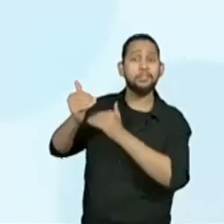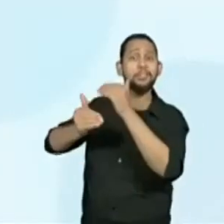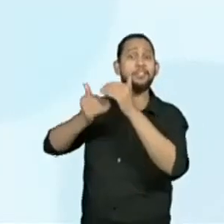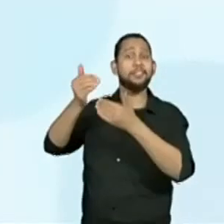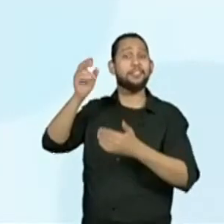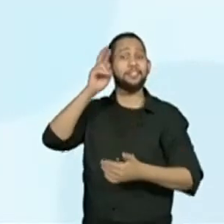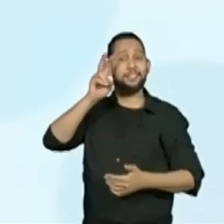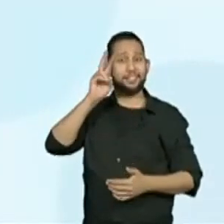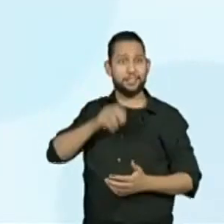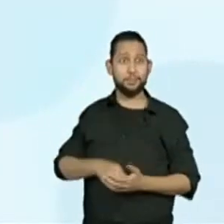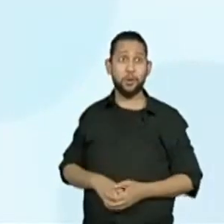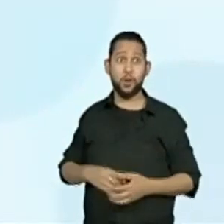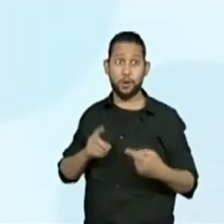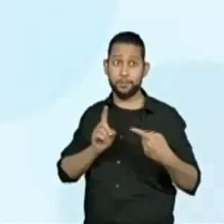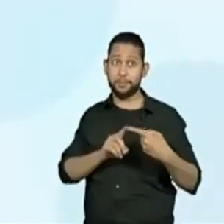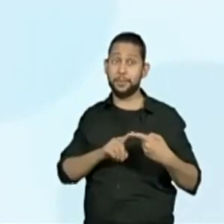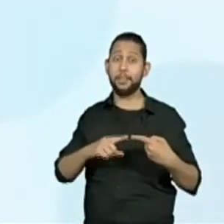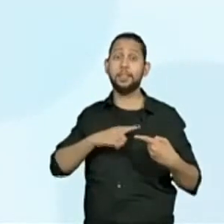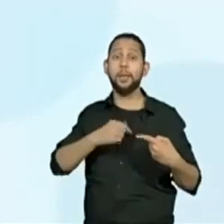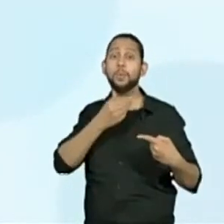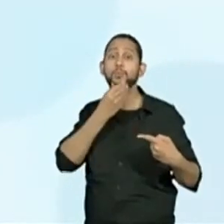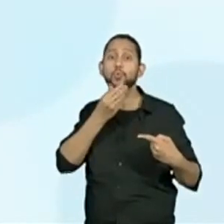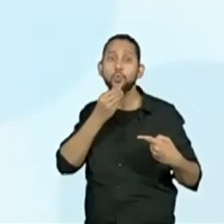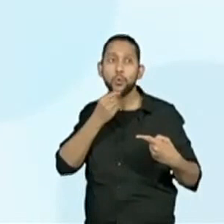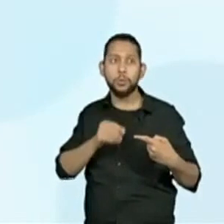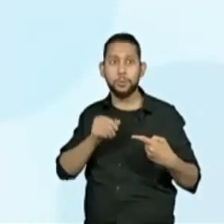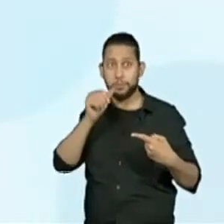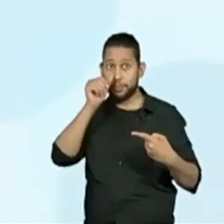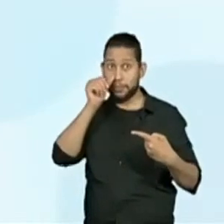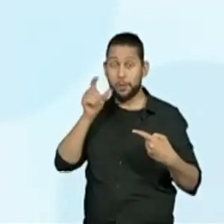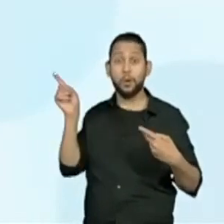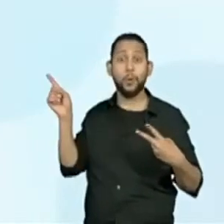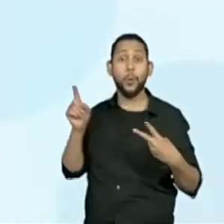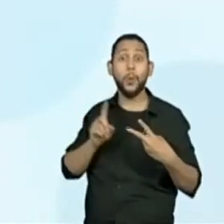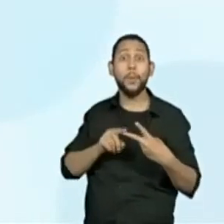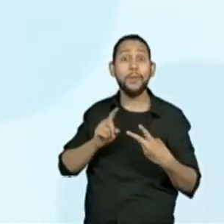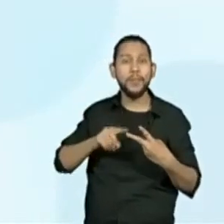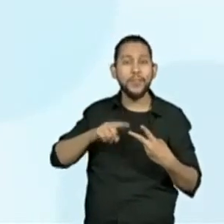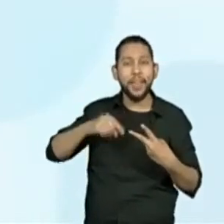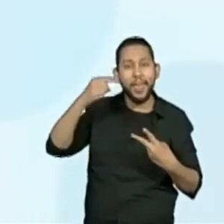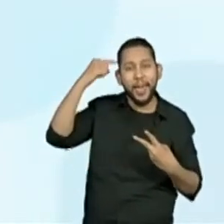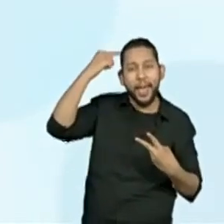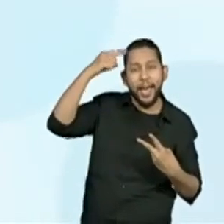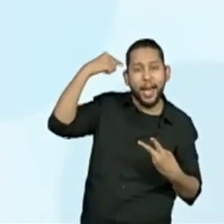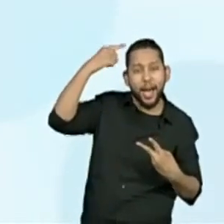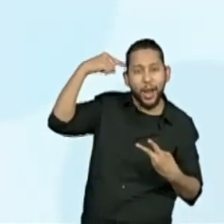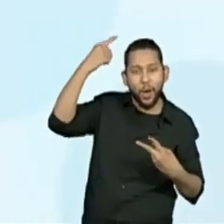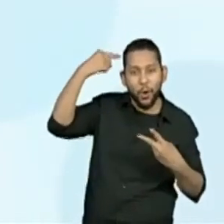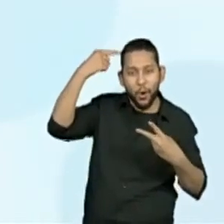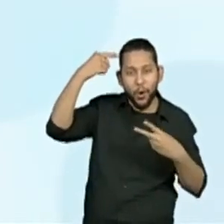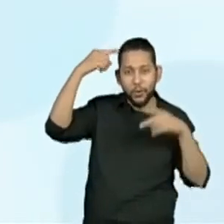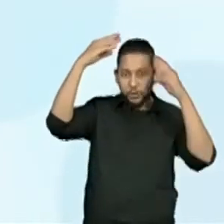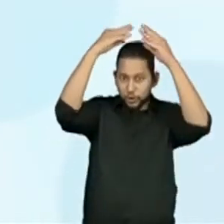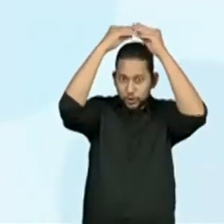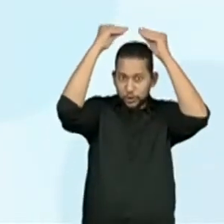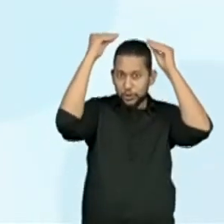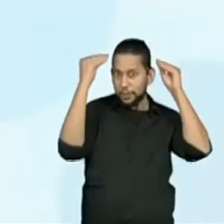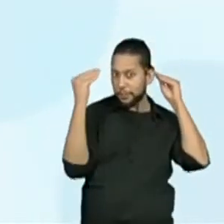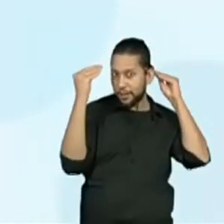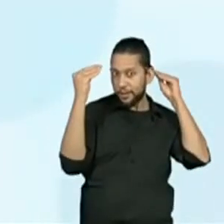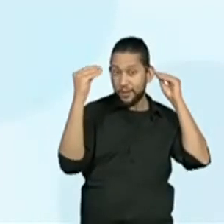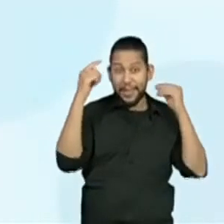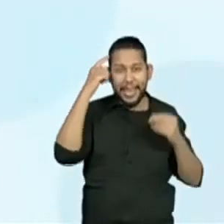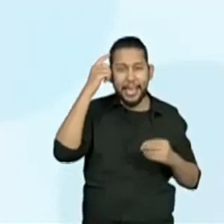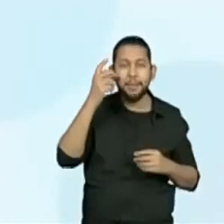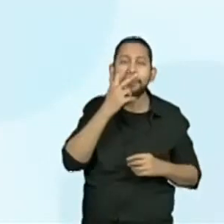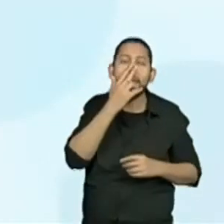Havia um menino, tinha o caracol dentro de um chapéu, fazia-lhe